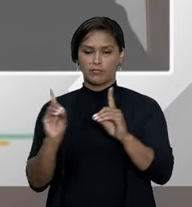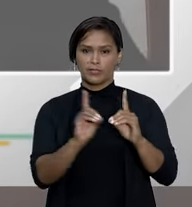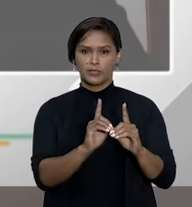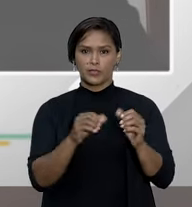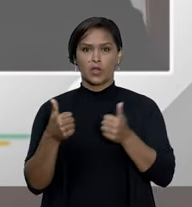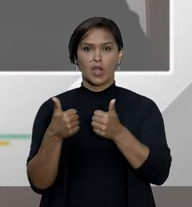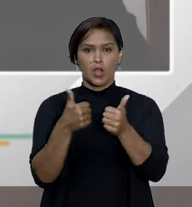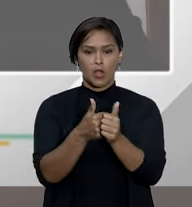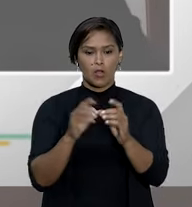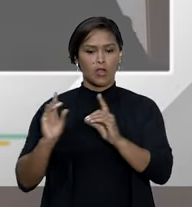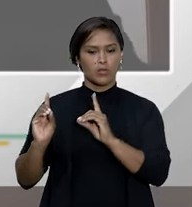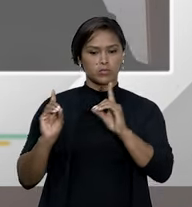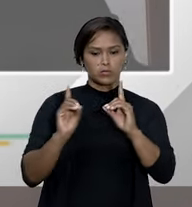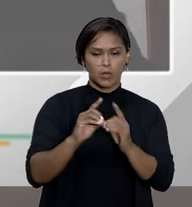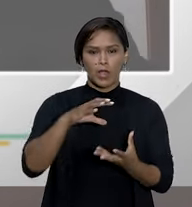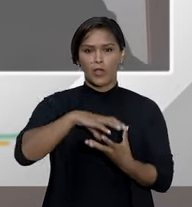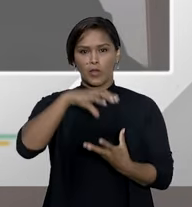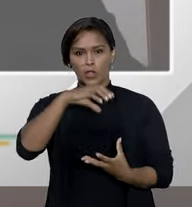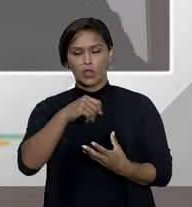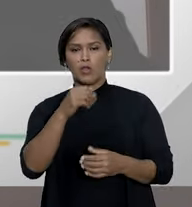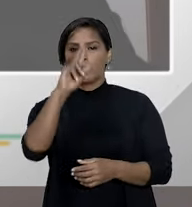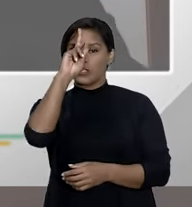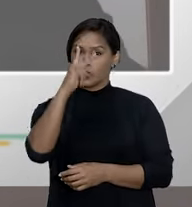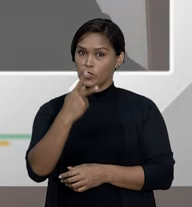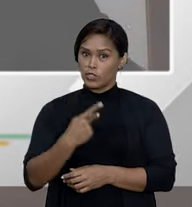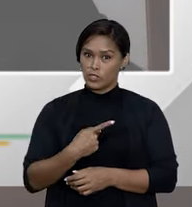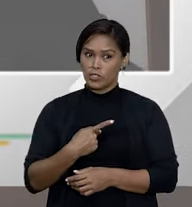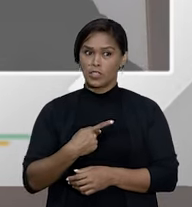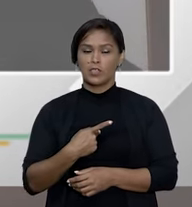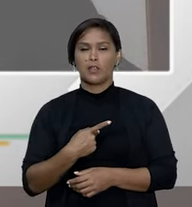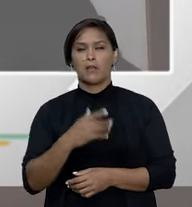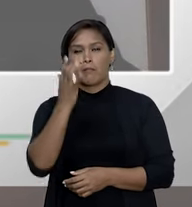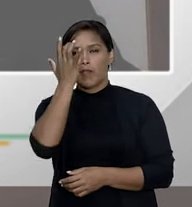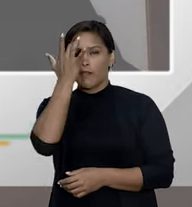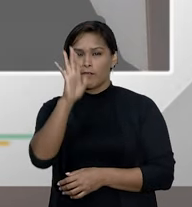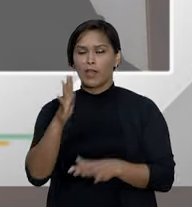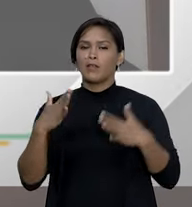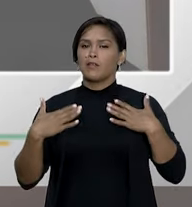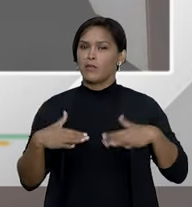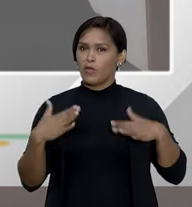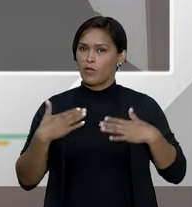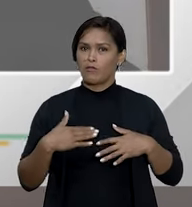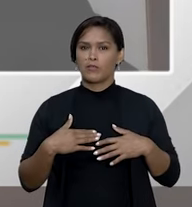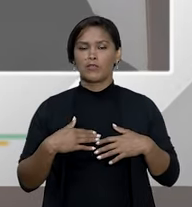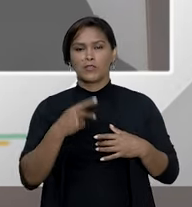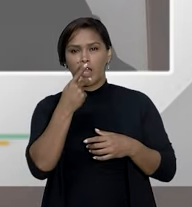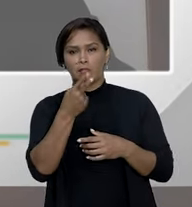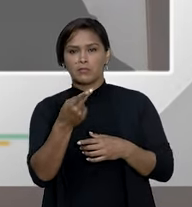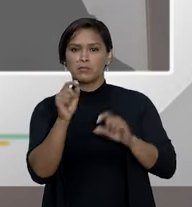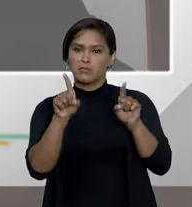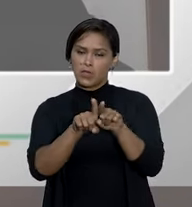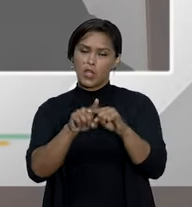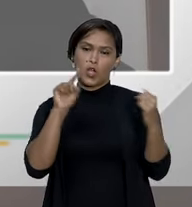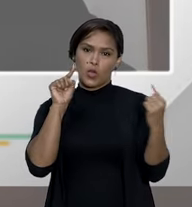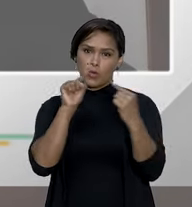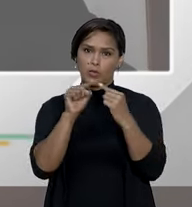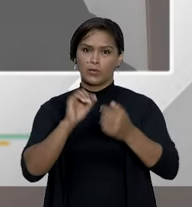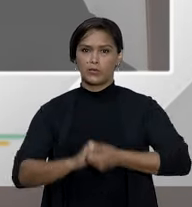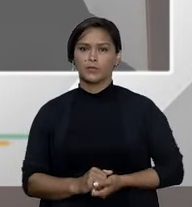acompanhado o idoso de forma mais digna de forma mais confortável digamos assim concordo